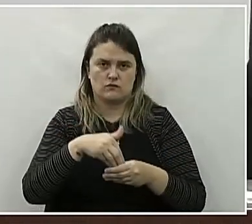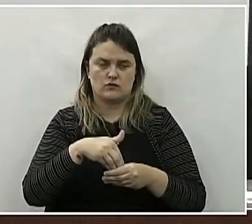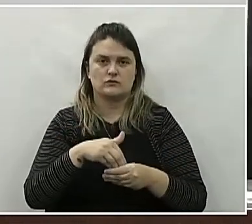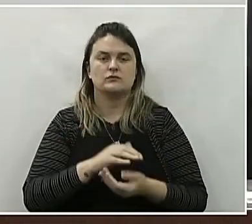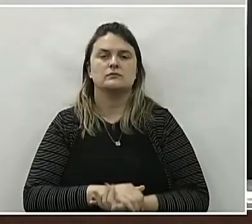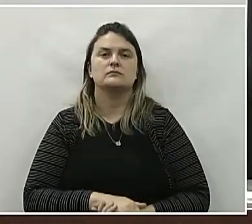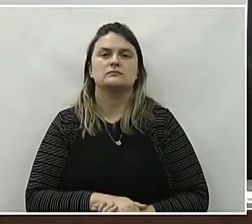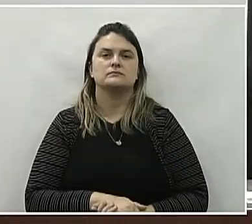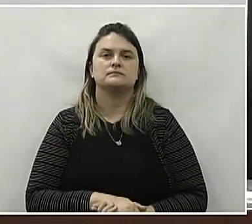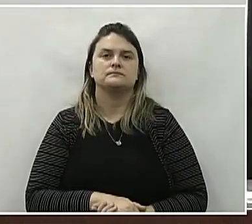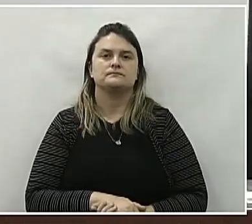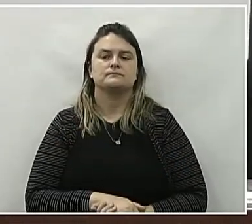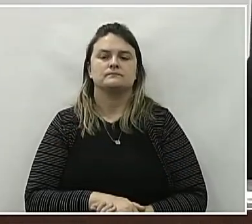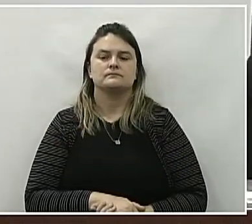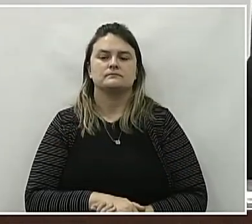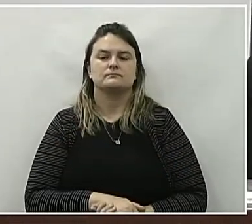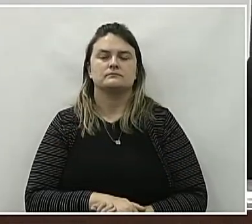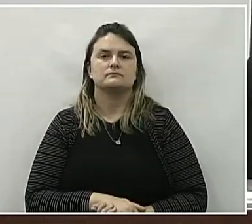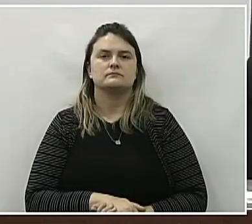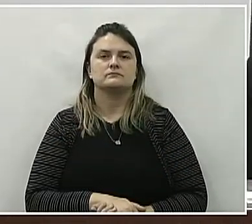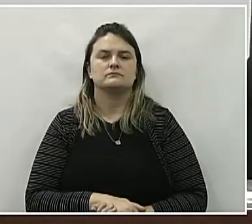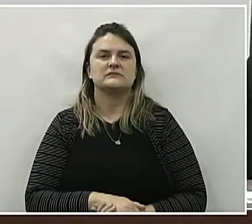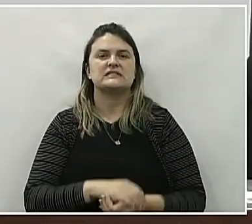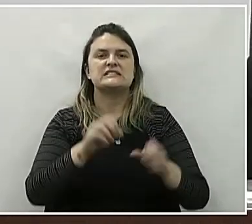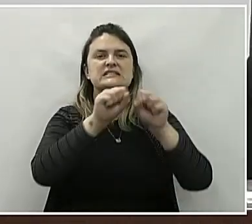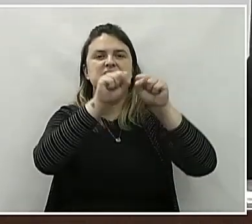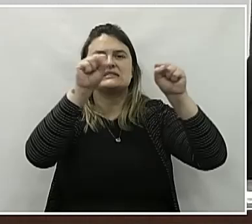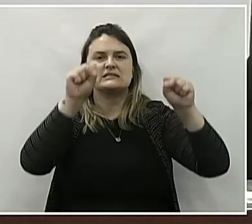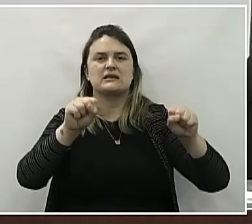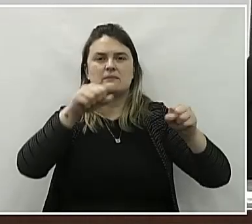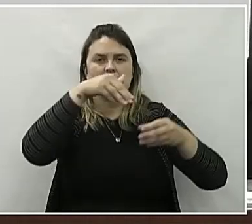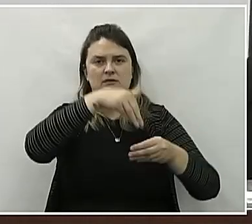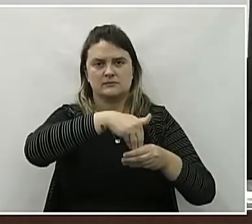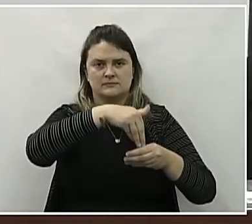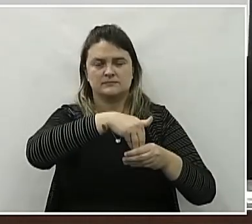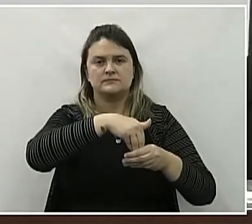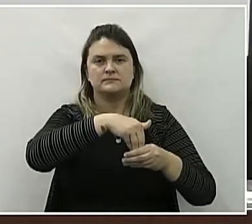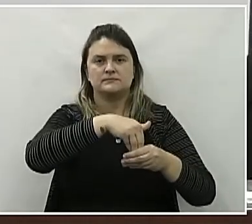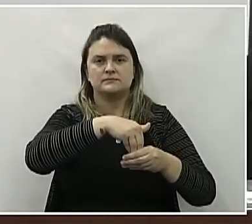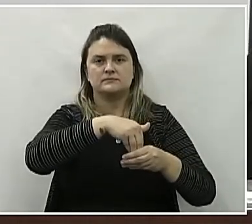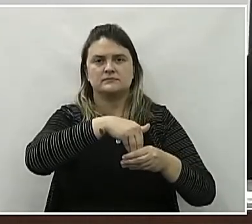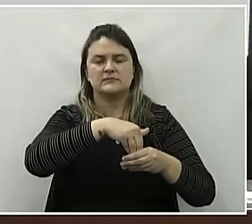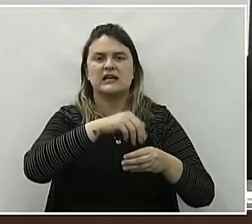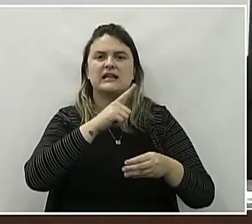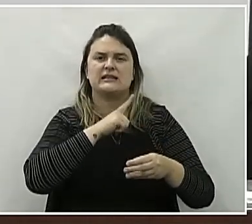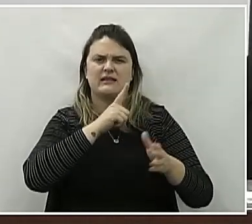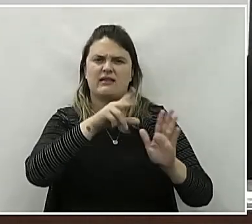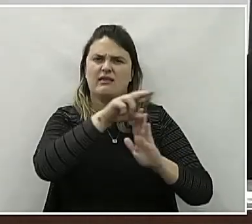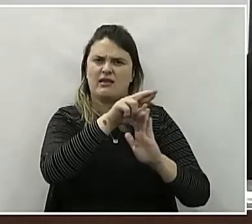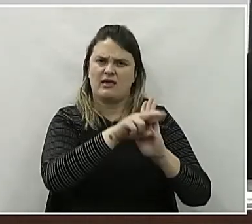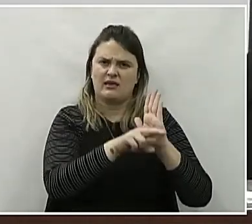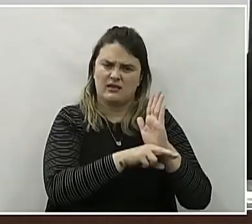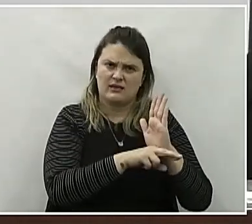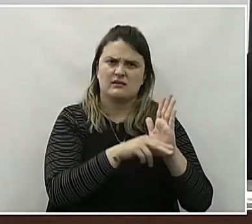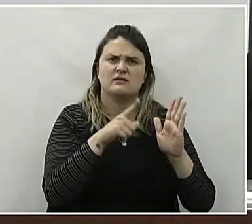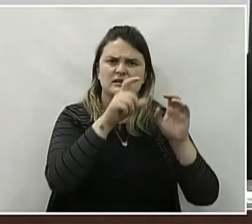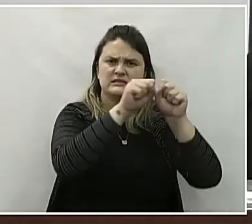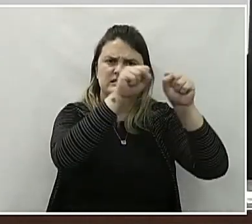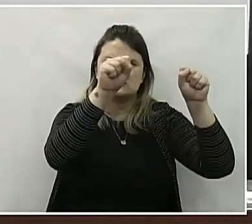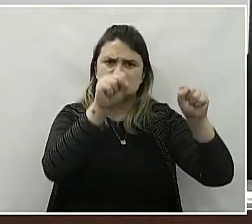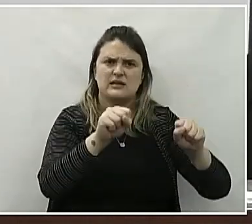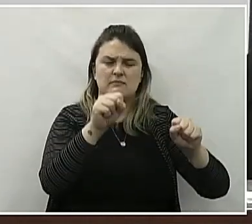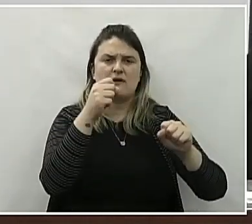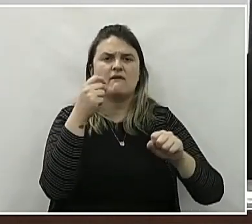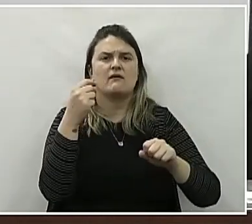obtive e o sistema eleitoral tem ainda o sistema que busca pela